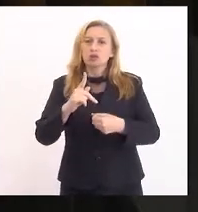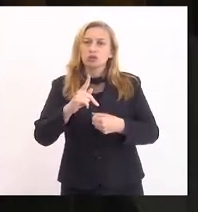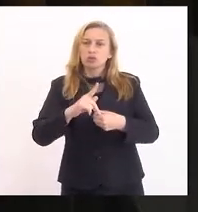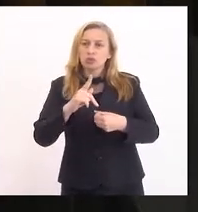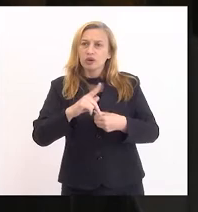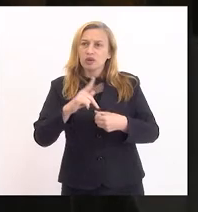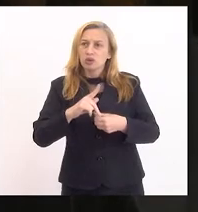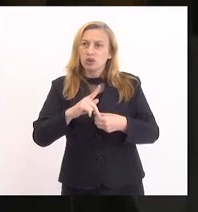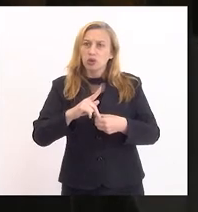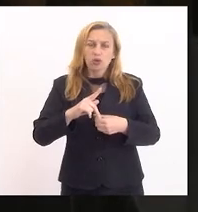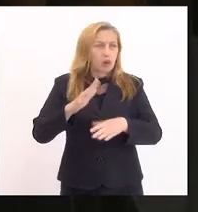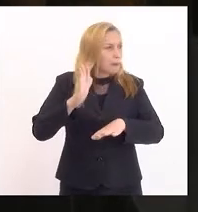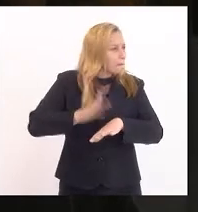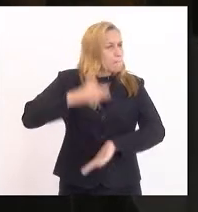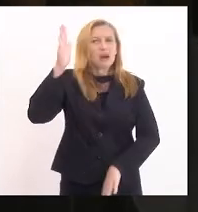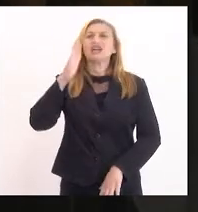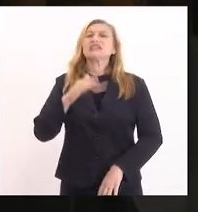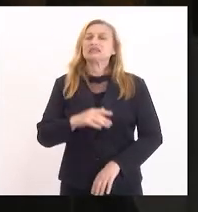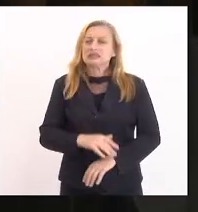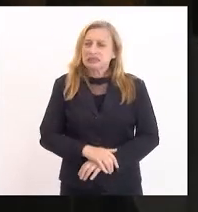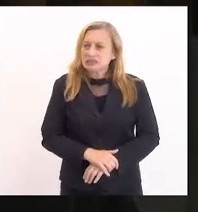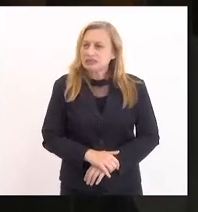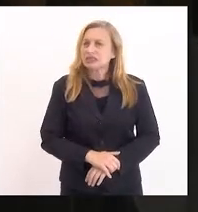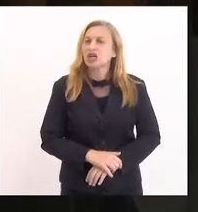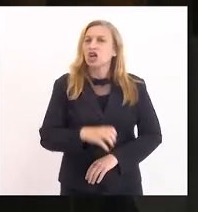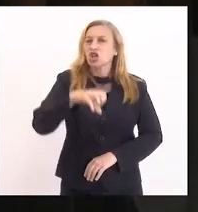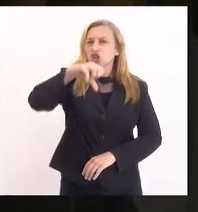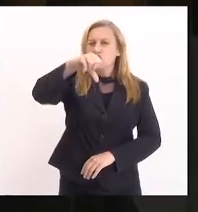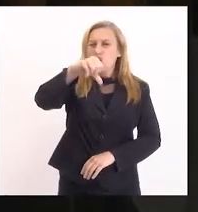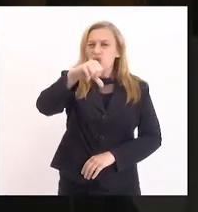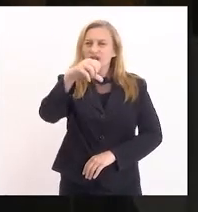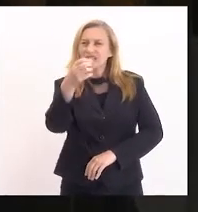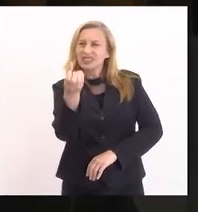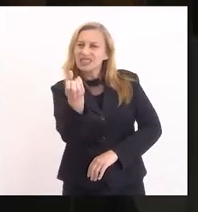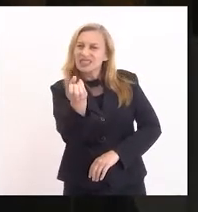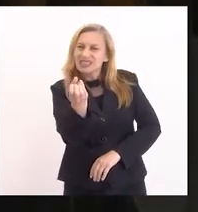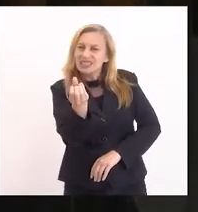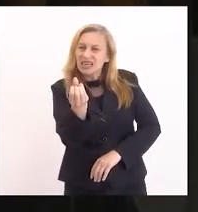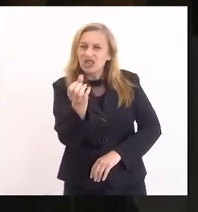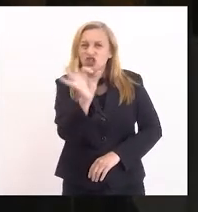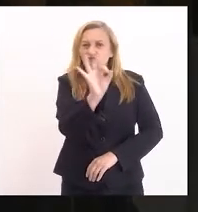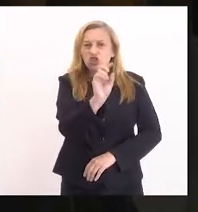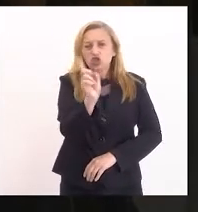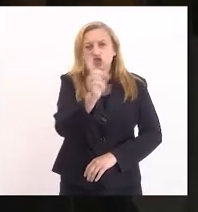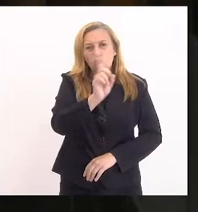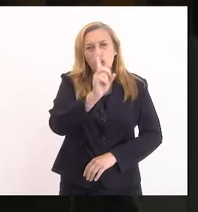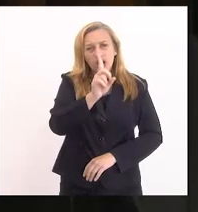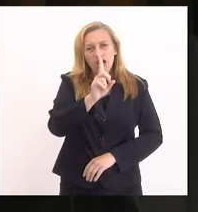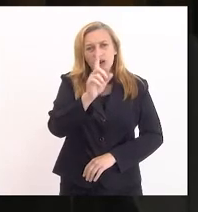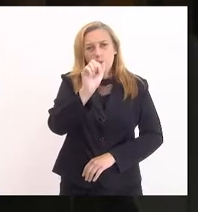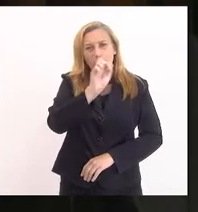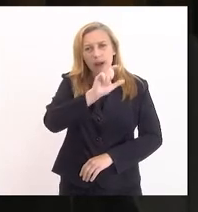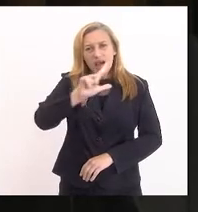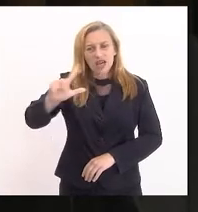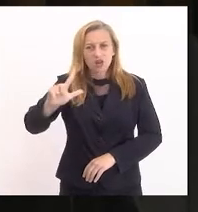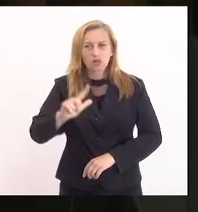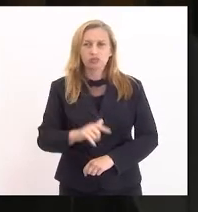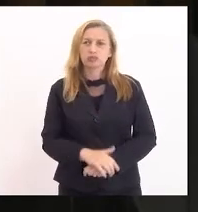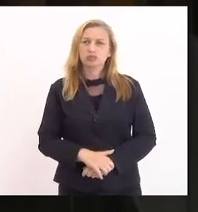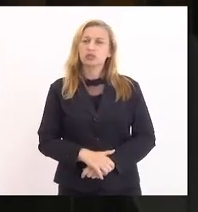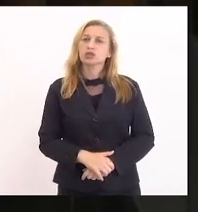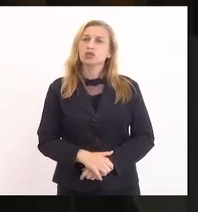Bateu no dia de ontem, 96 dólares o barril. Há aqueles